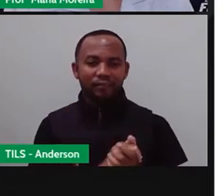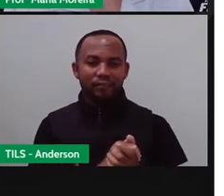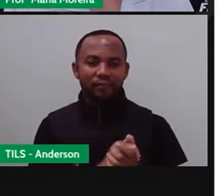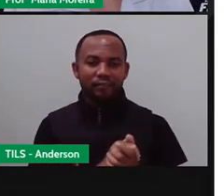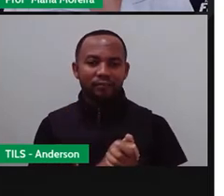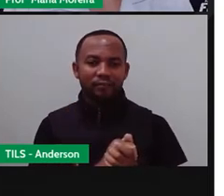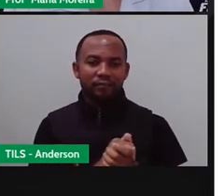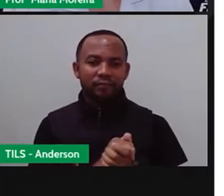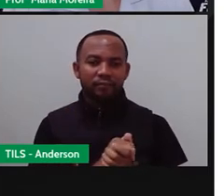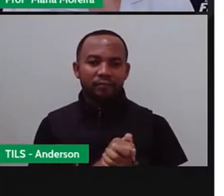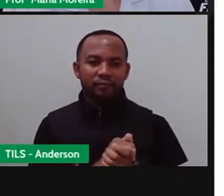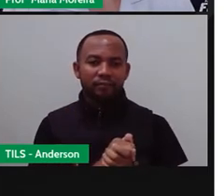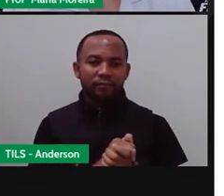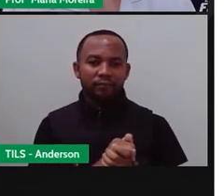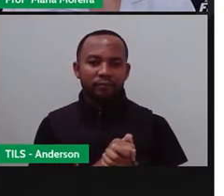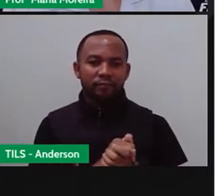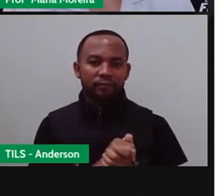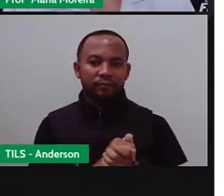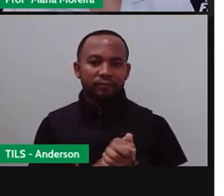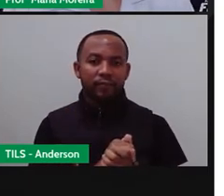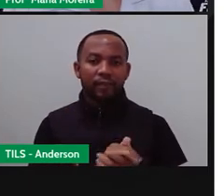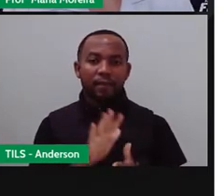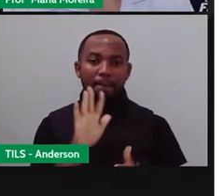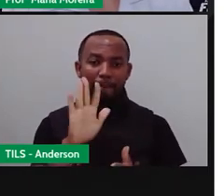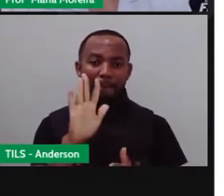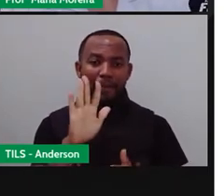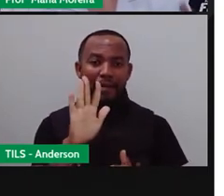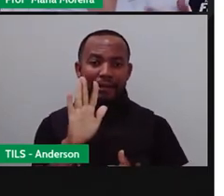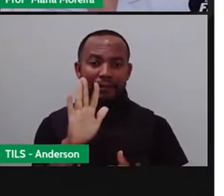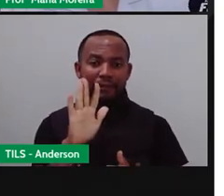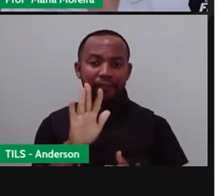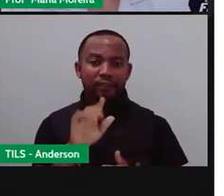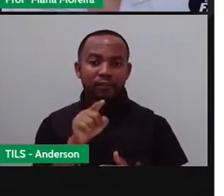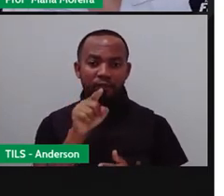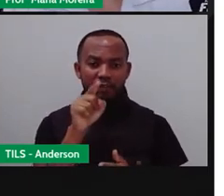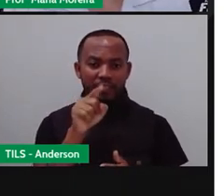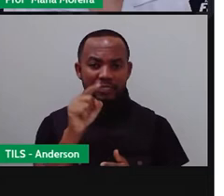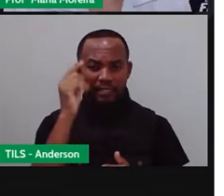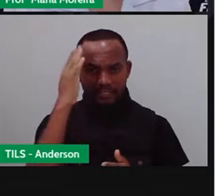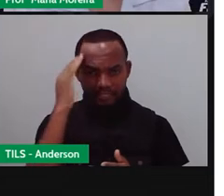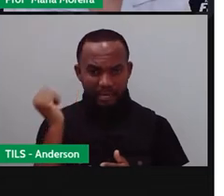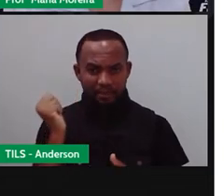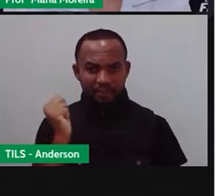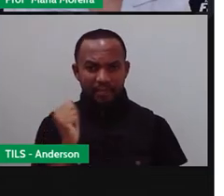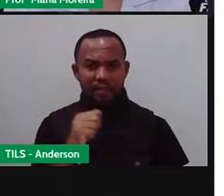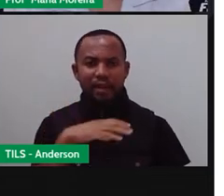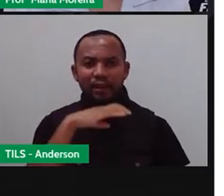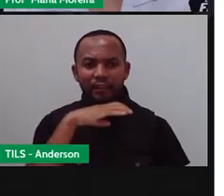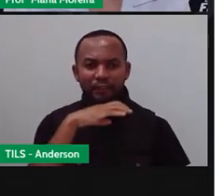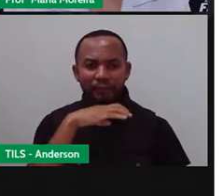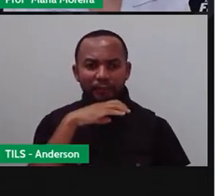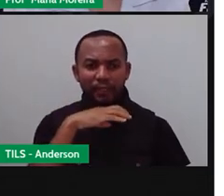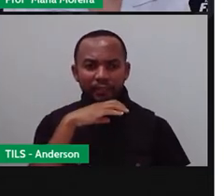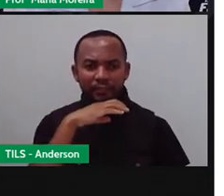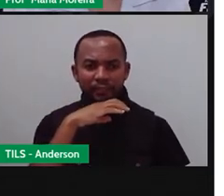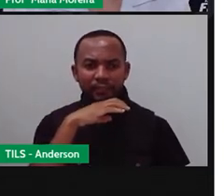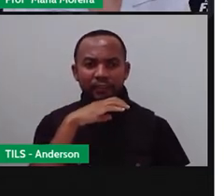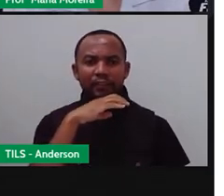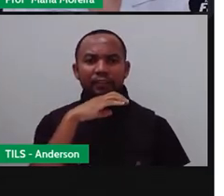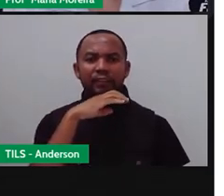Fofinha. Bom, mas afinal, você sabe o que são animais vertebrados?